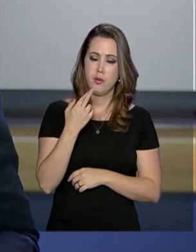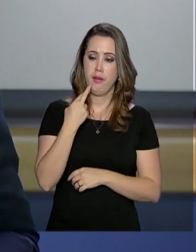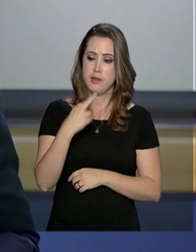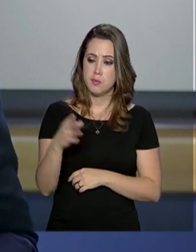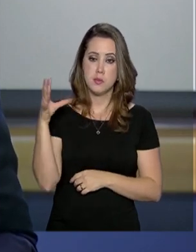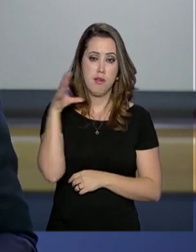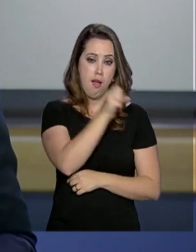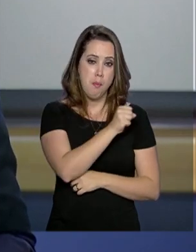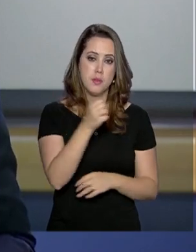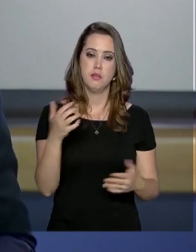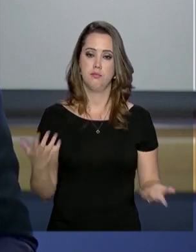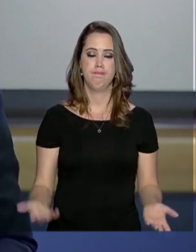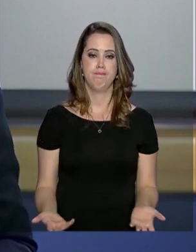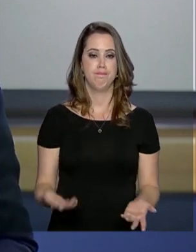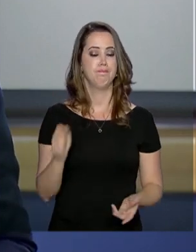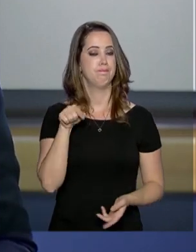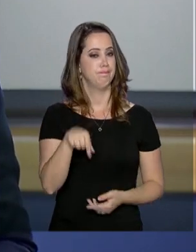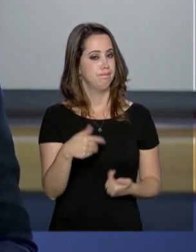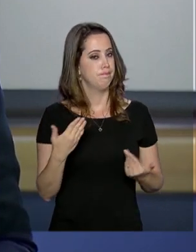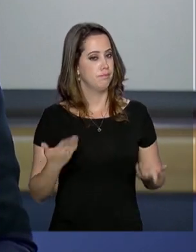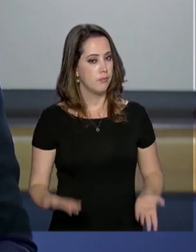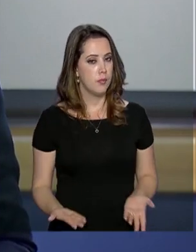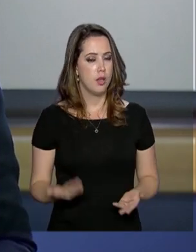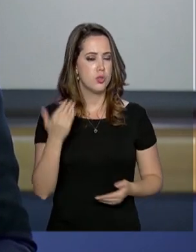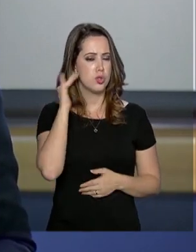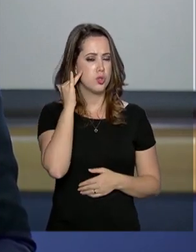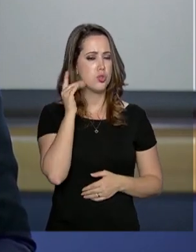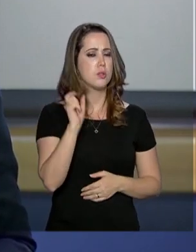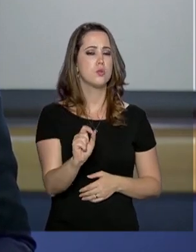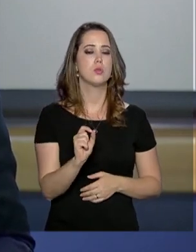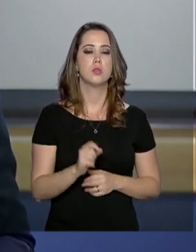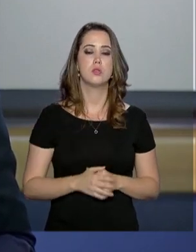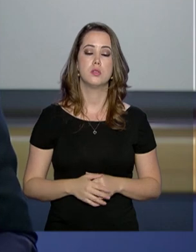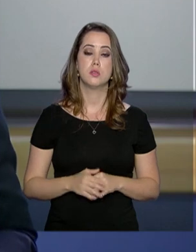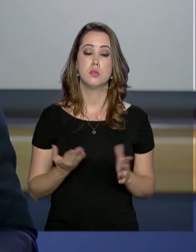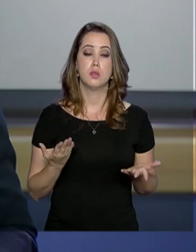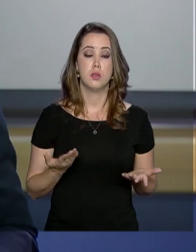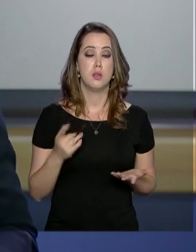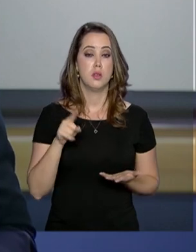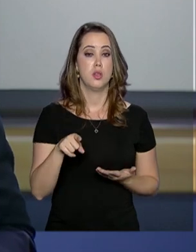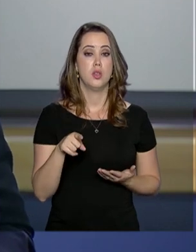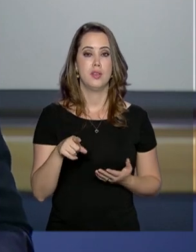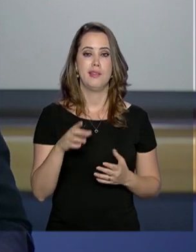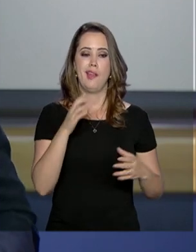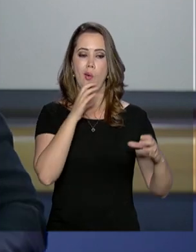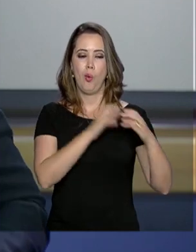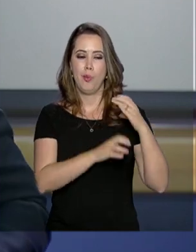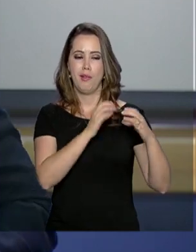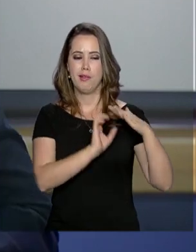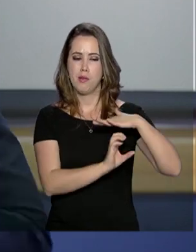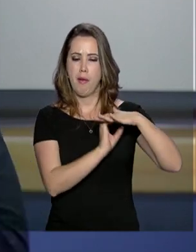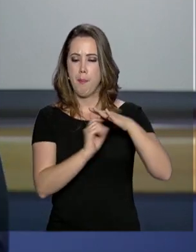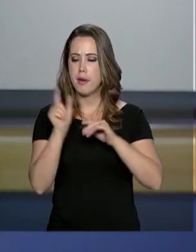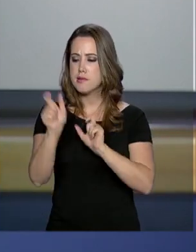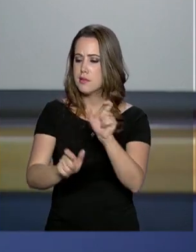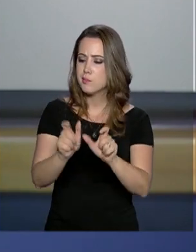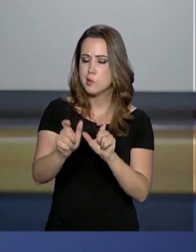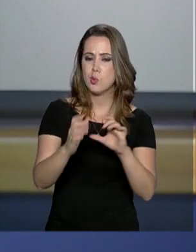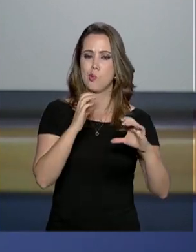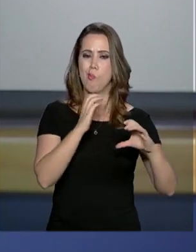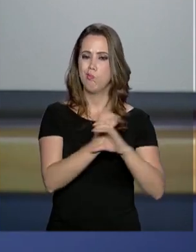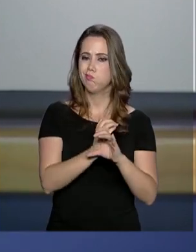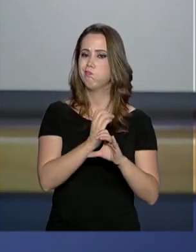Dessa forma, a gente entende que, de fato, ainda o atendimento dos consumidores é algo que as empresas de